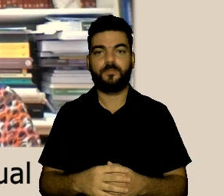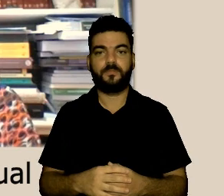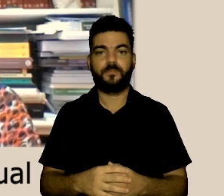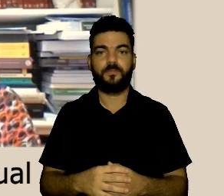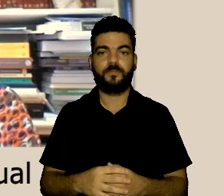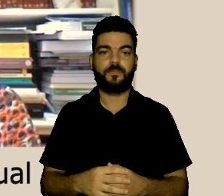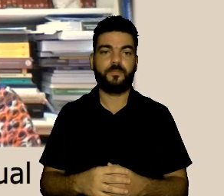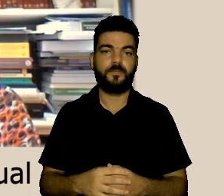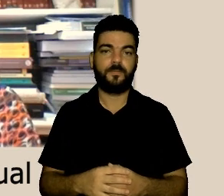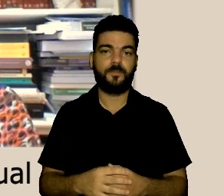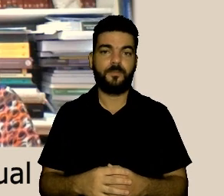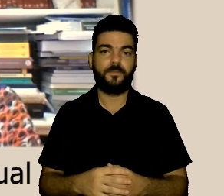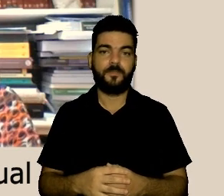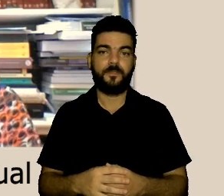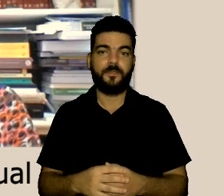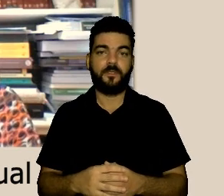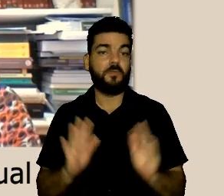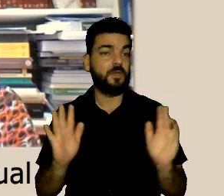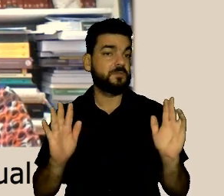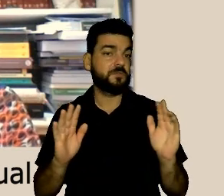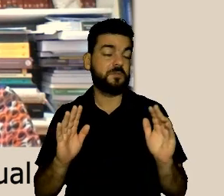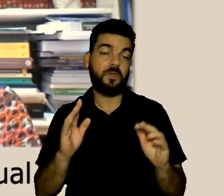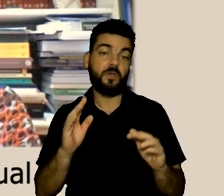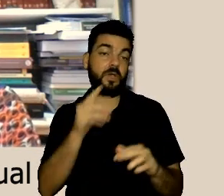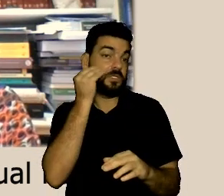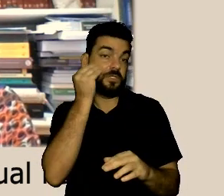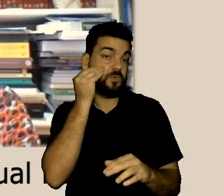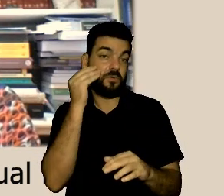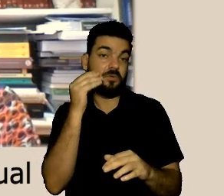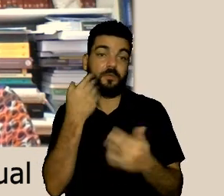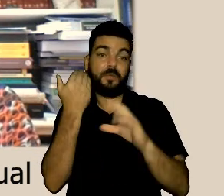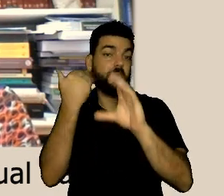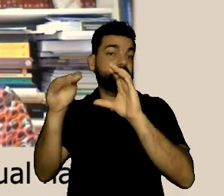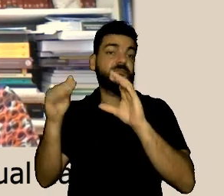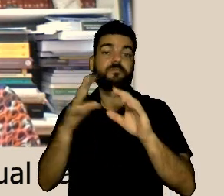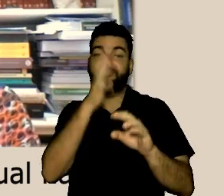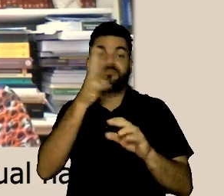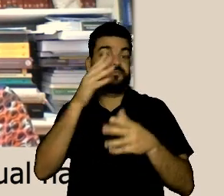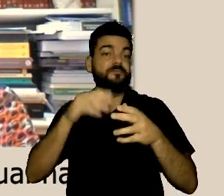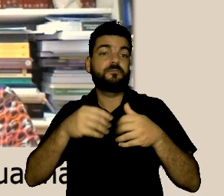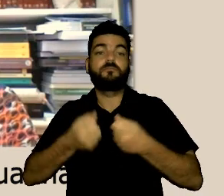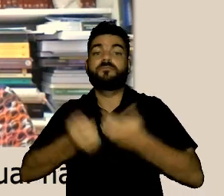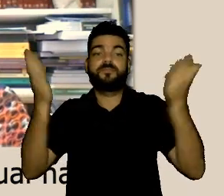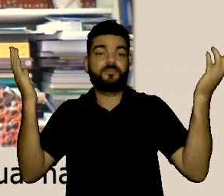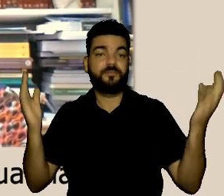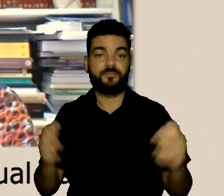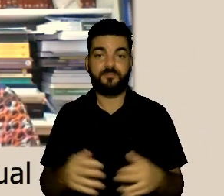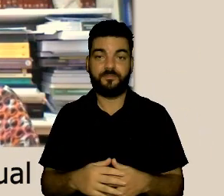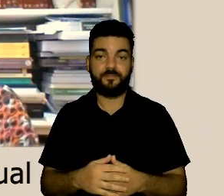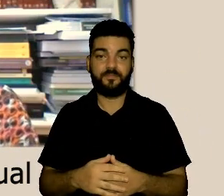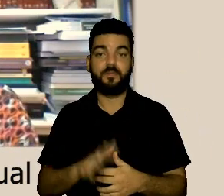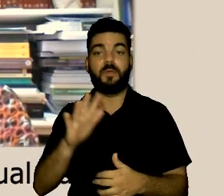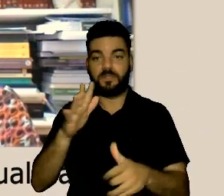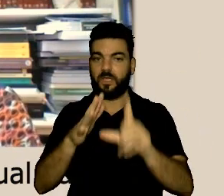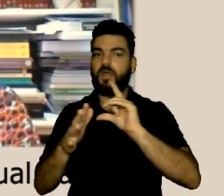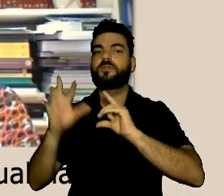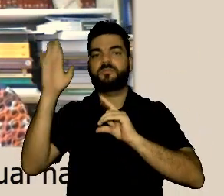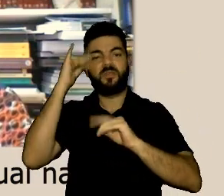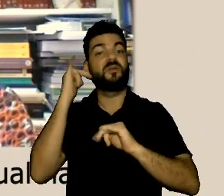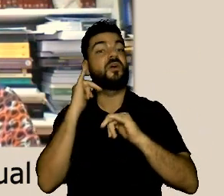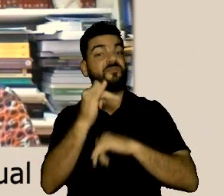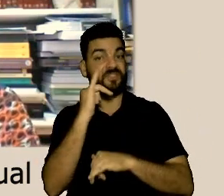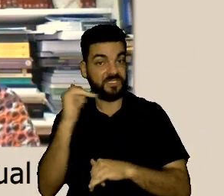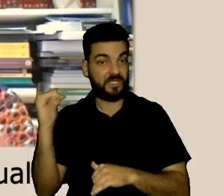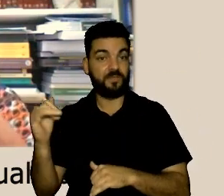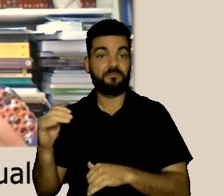gente em relação ao assédio a pessoa foi punida mas não pelo assédio mas isso é um canal que ele encontrou dentro